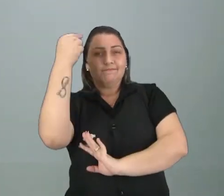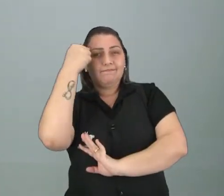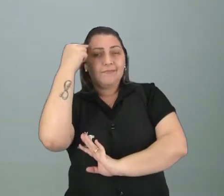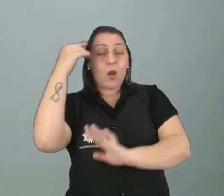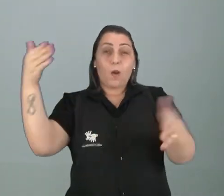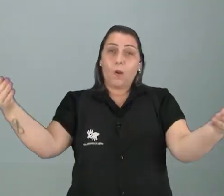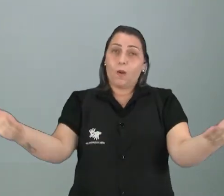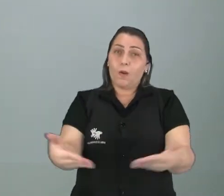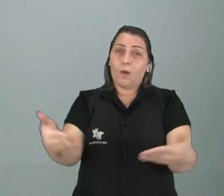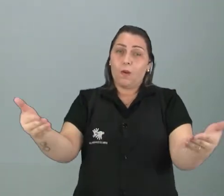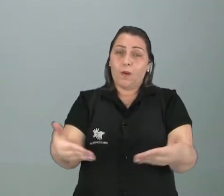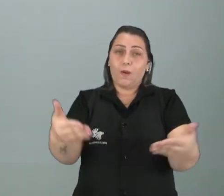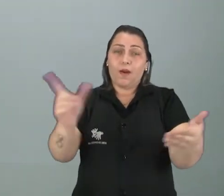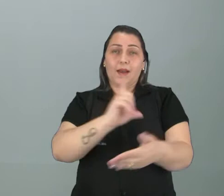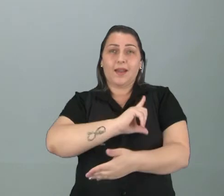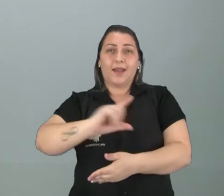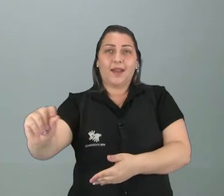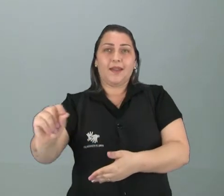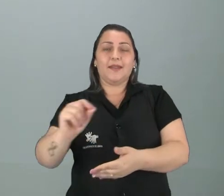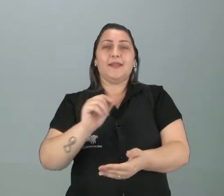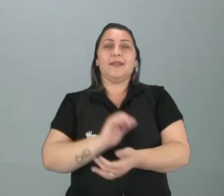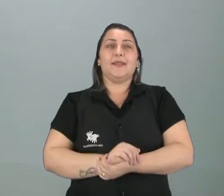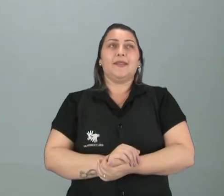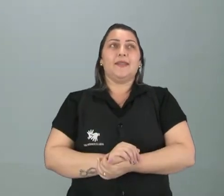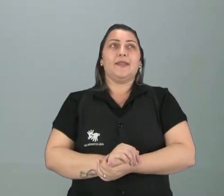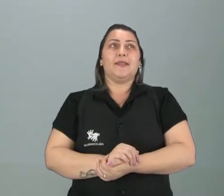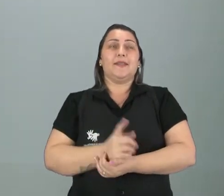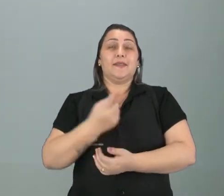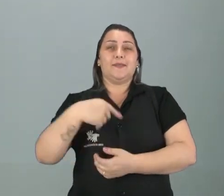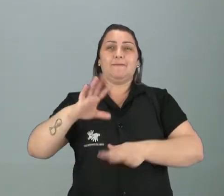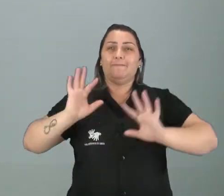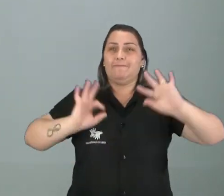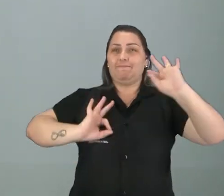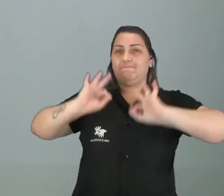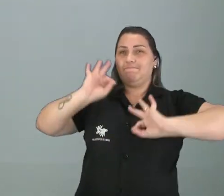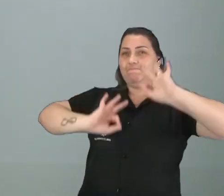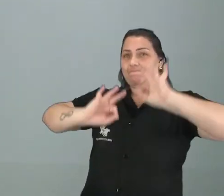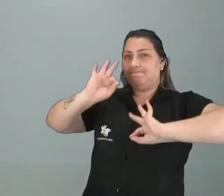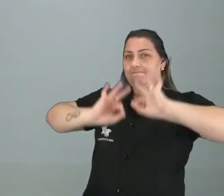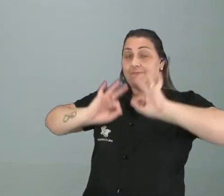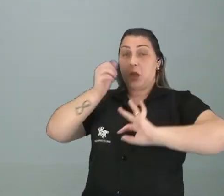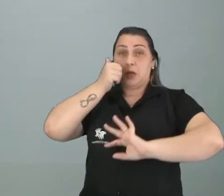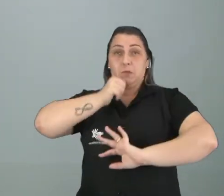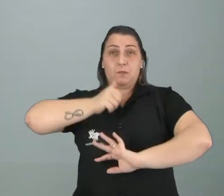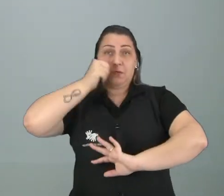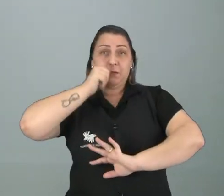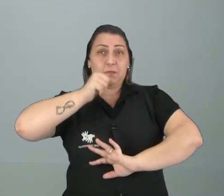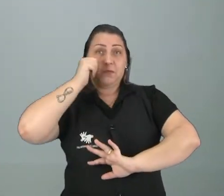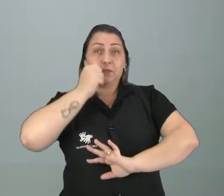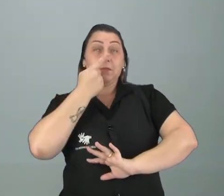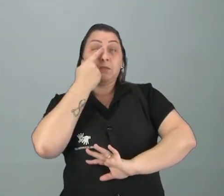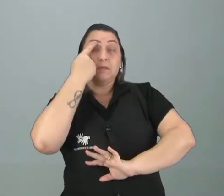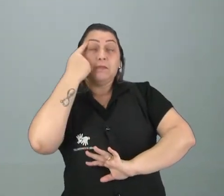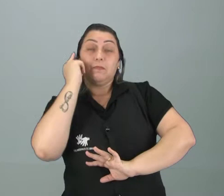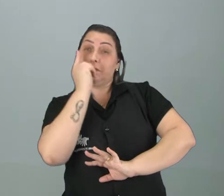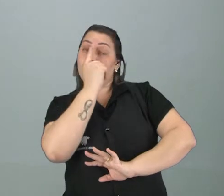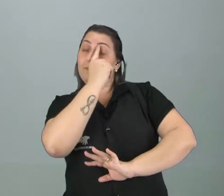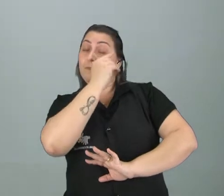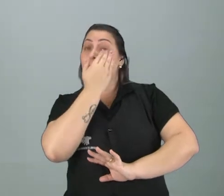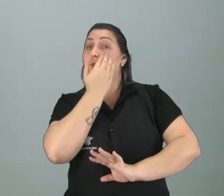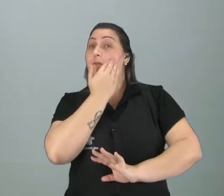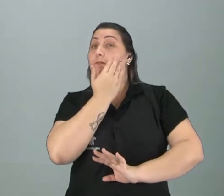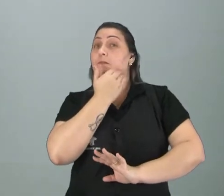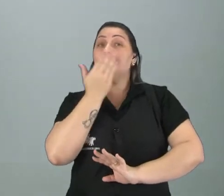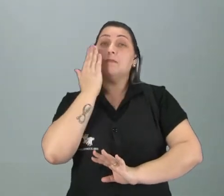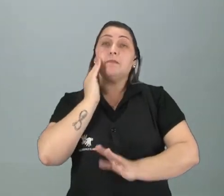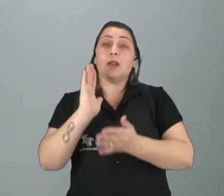Hoje, quando nós vamos sair, nós fazemos o quê? Vamos para uma festa, nós nos arrumamos, né? As mulheres, né? Elas se maqueiam.